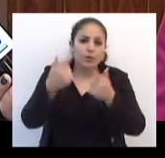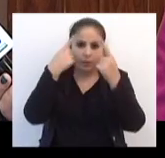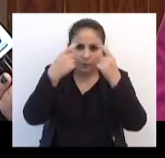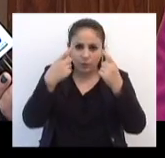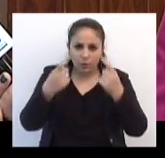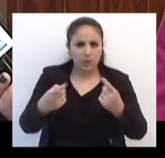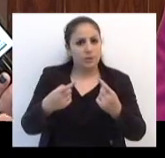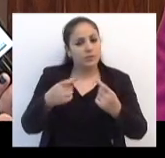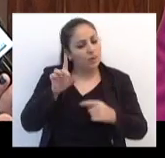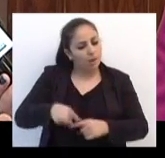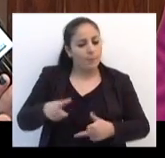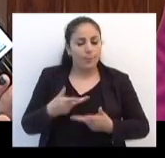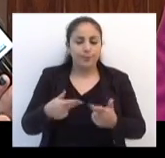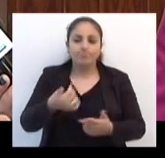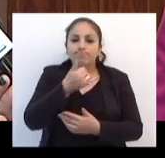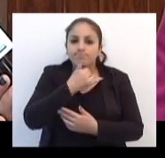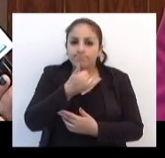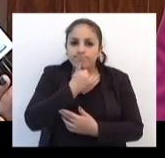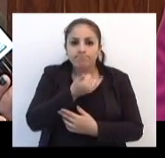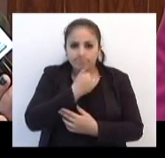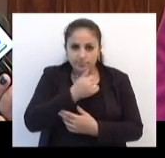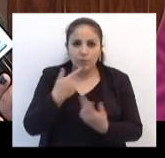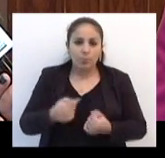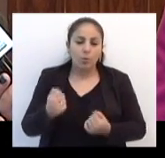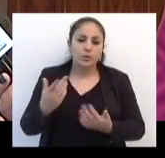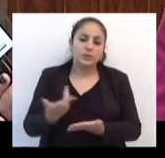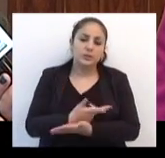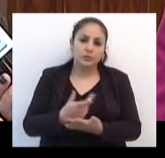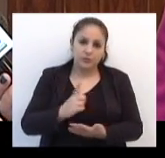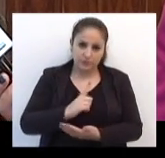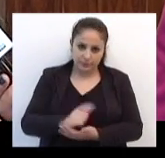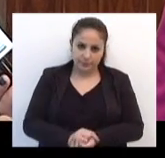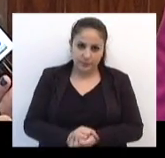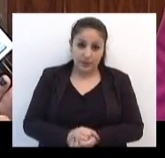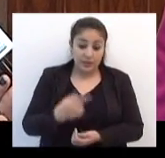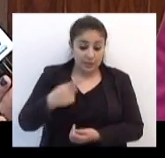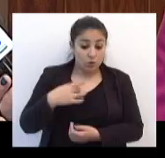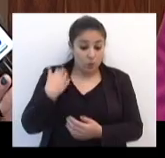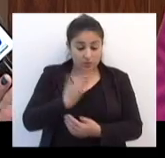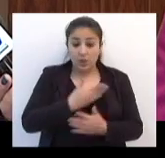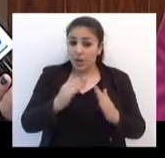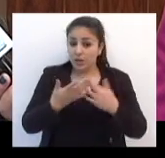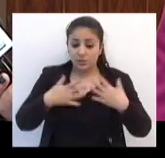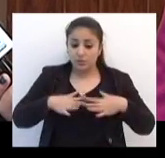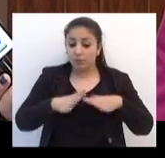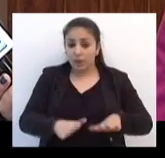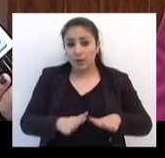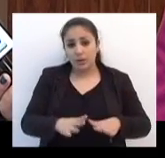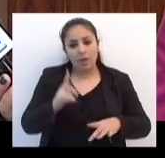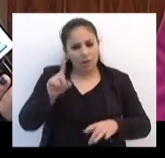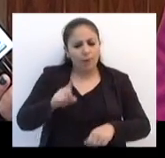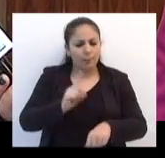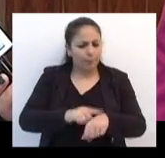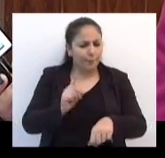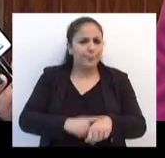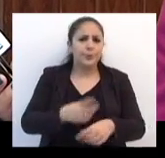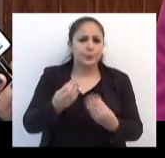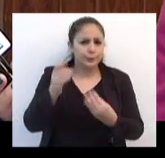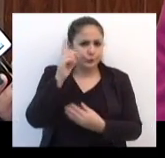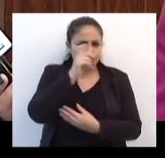aí, isso é uma coisa mais triste que pode existir. E, com certeza, na nossa casa legislativa, ninguém quer isso. Agora, é um momento